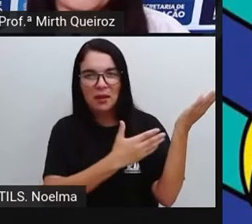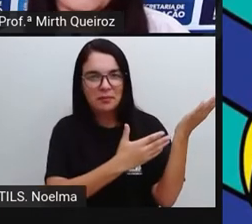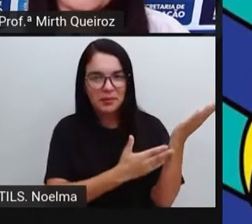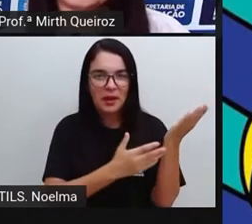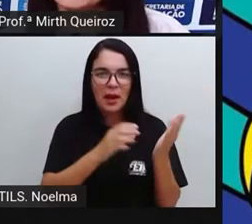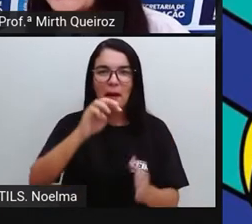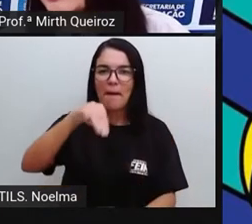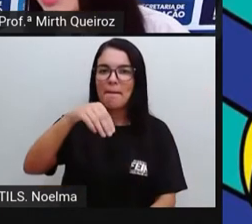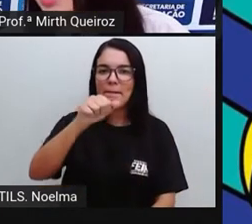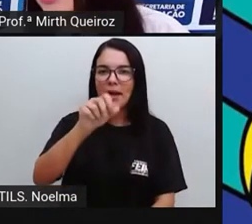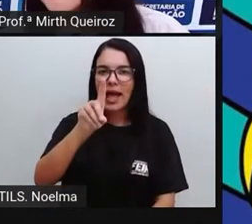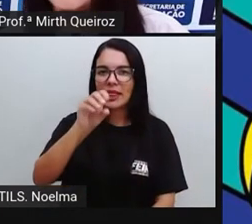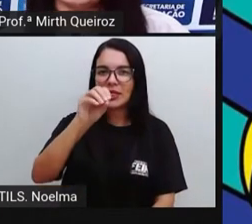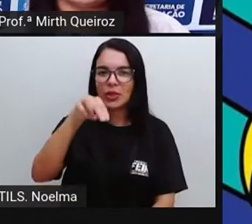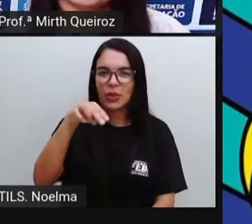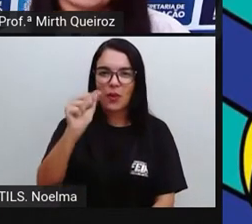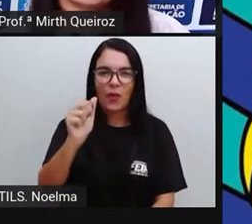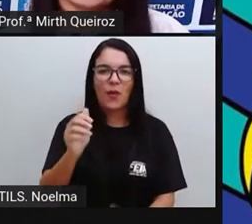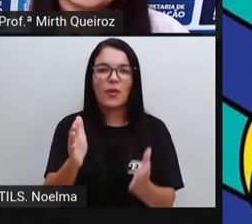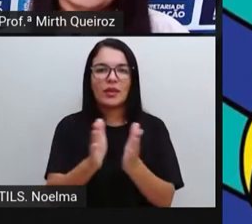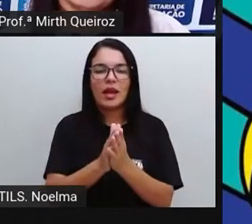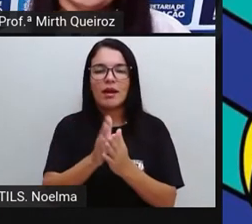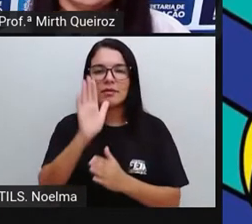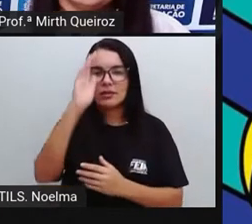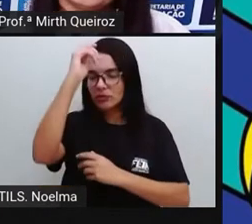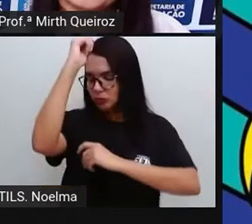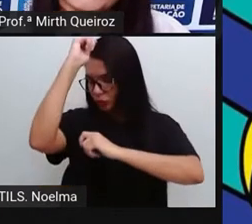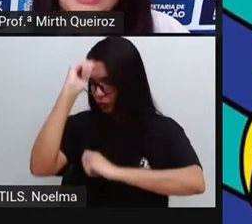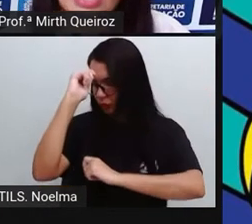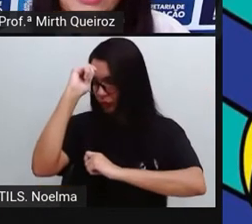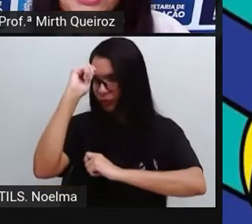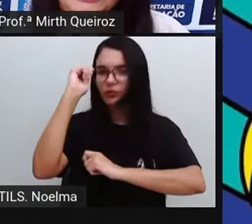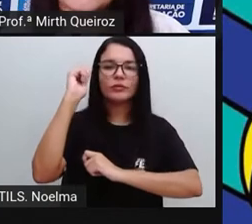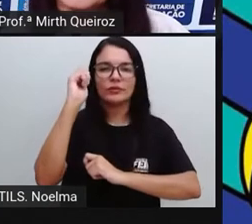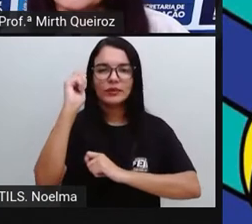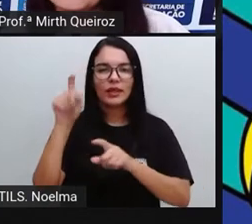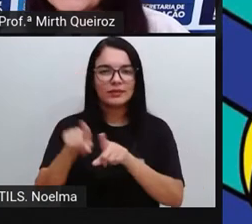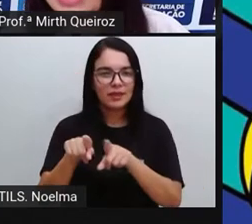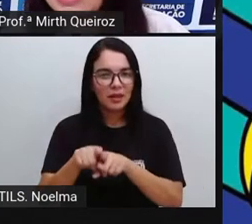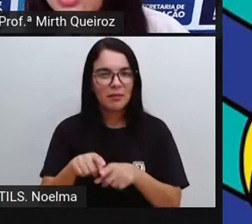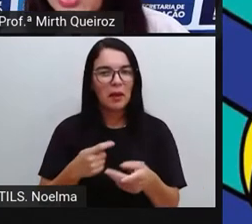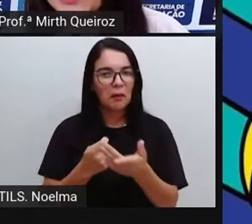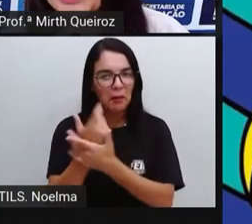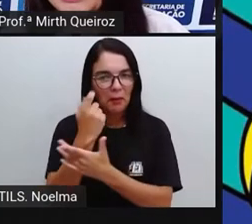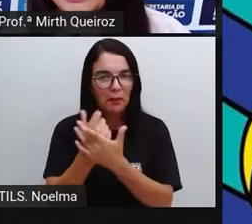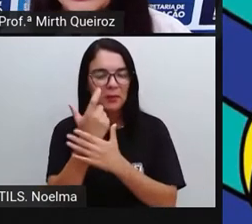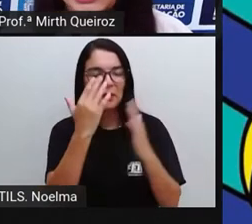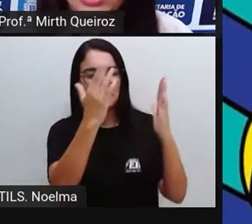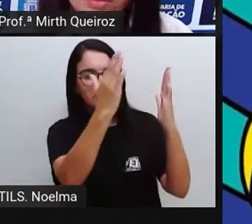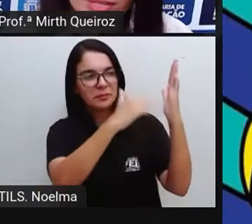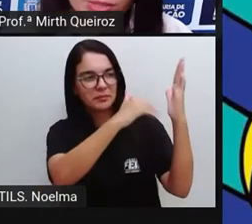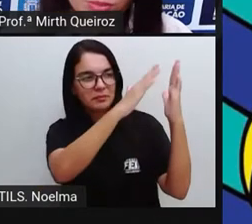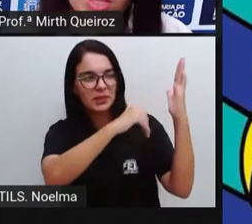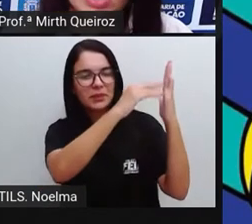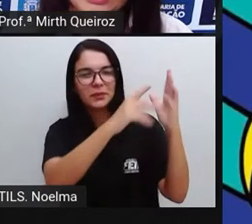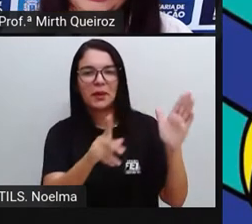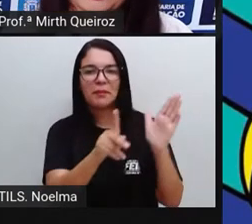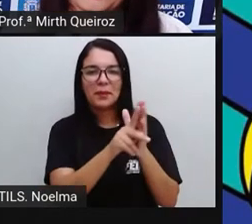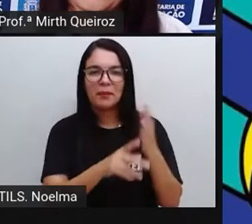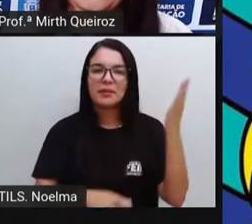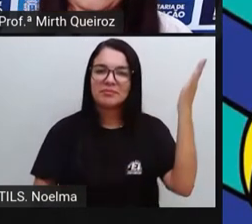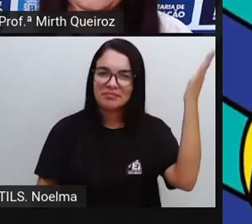Arnold Schwarzenegger, né? Foram alguns aí dos artistas, das celebridades norte-americanas que tiveram